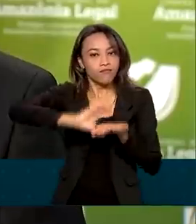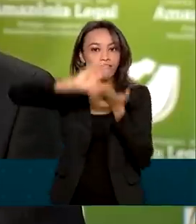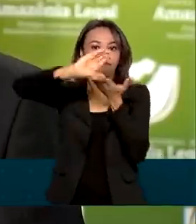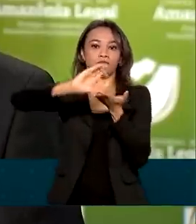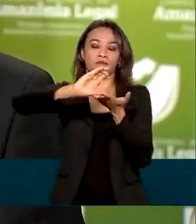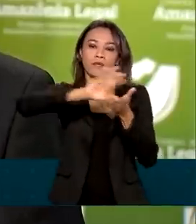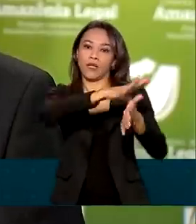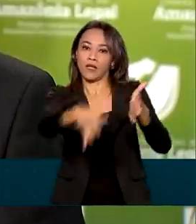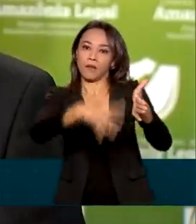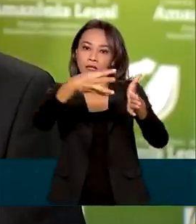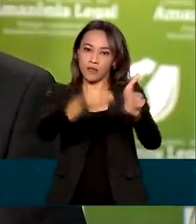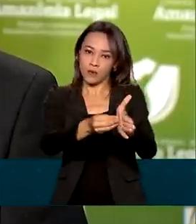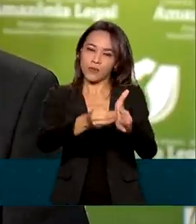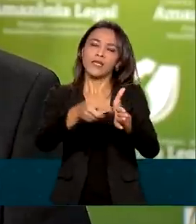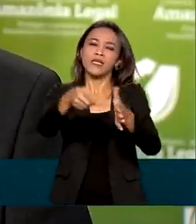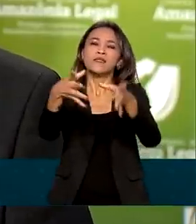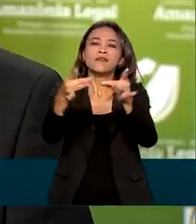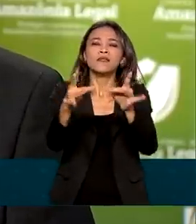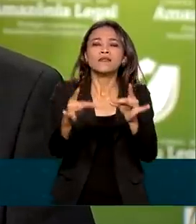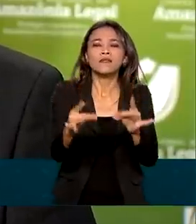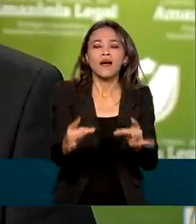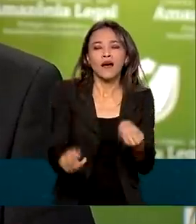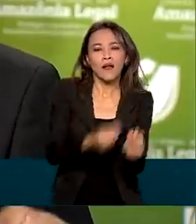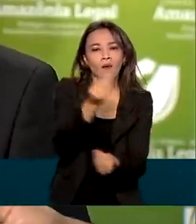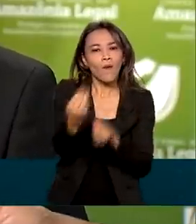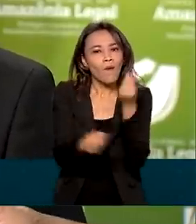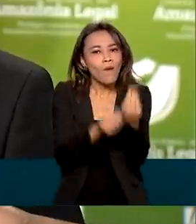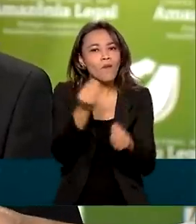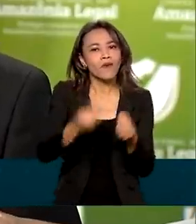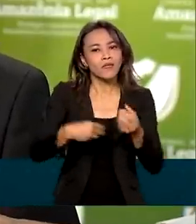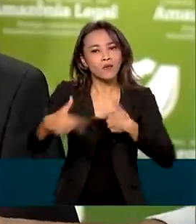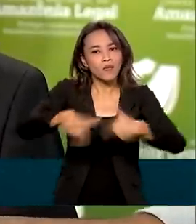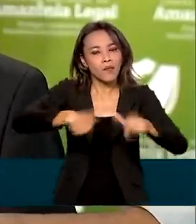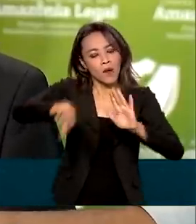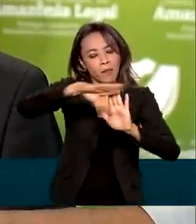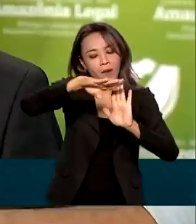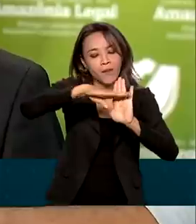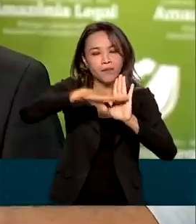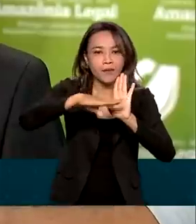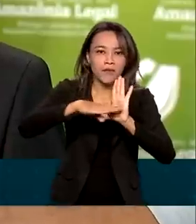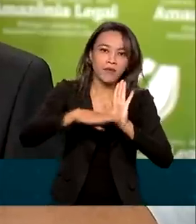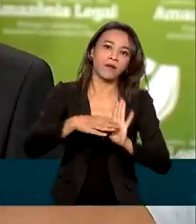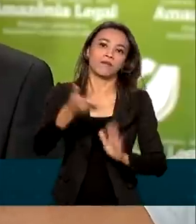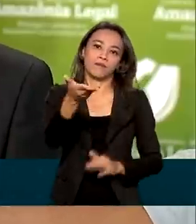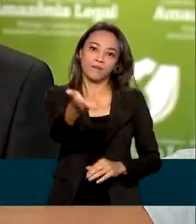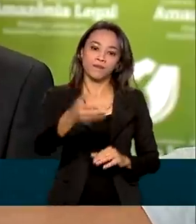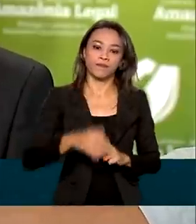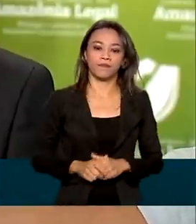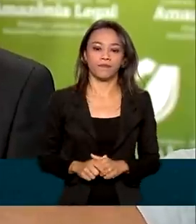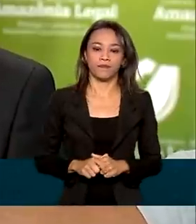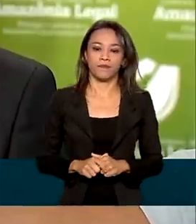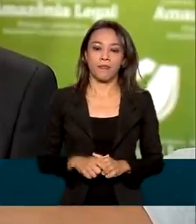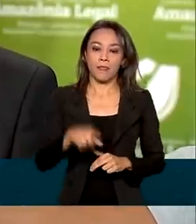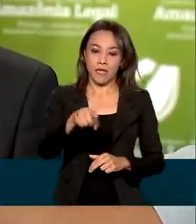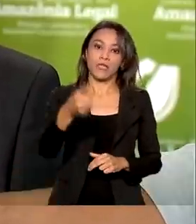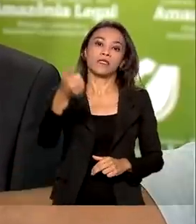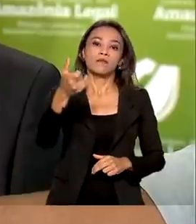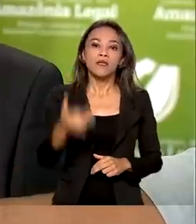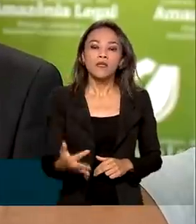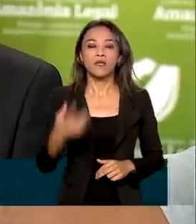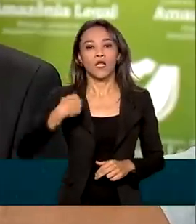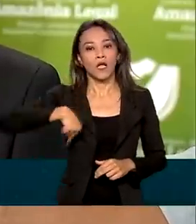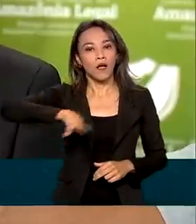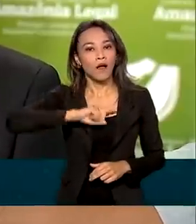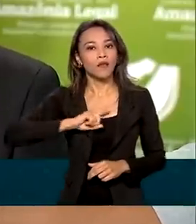Legal detalham os objetivos dessa missão, batizada Operação Samaúma. A gente tem que chegar ao